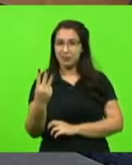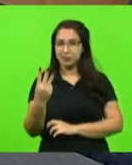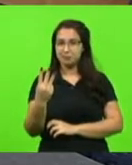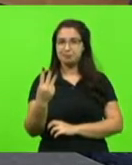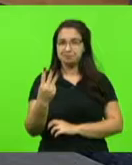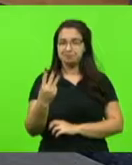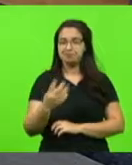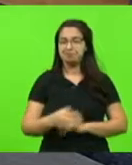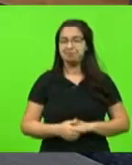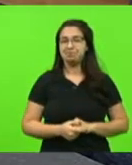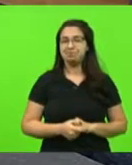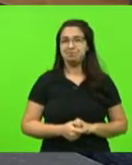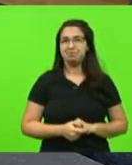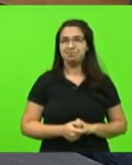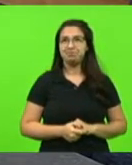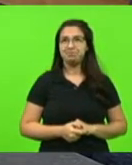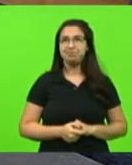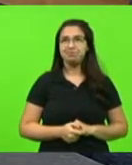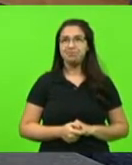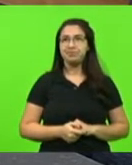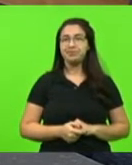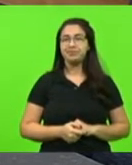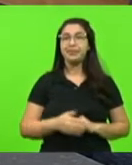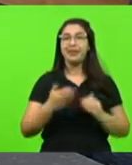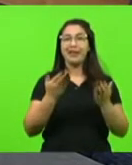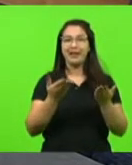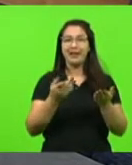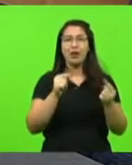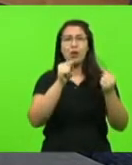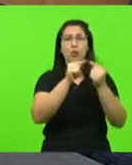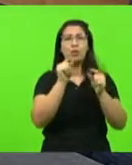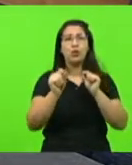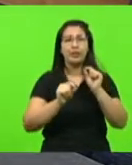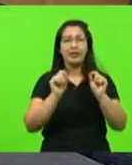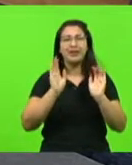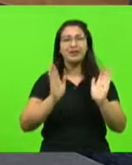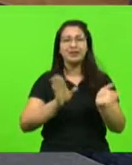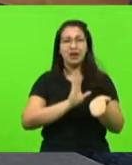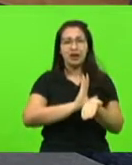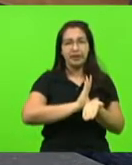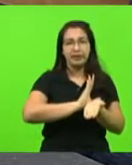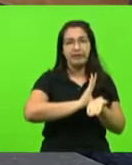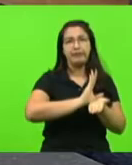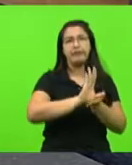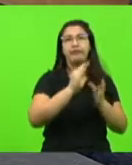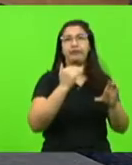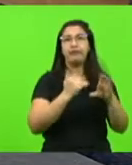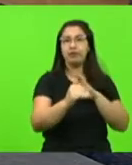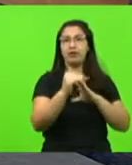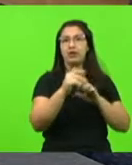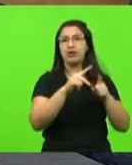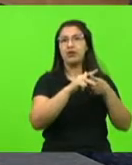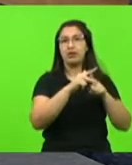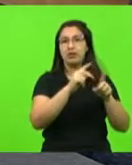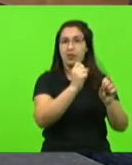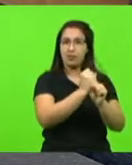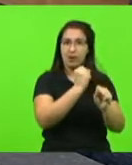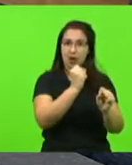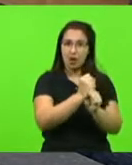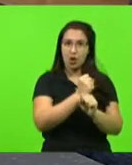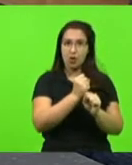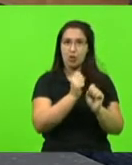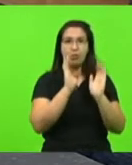que já que destina 10% do produto de arrecadação do IPVA para manutenção de rodovias para fixar em